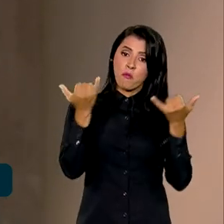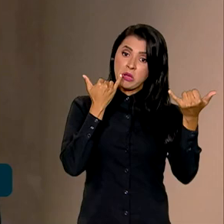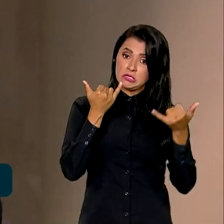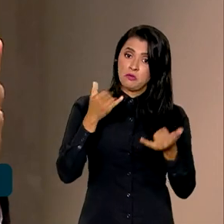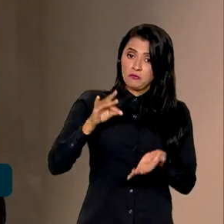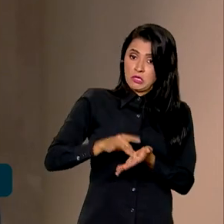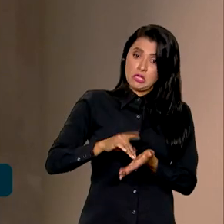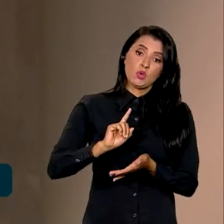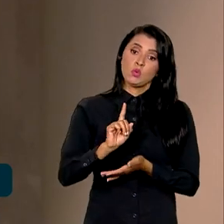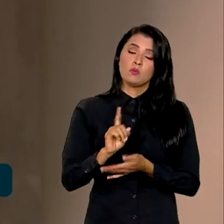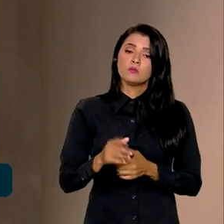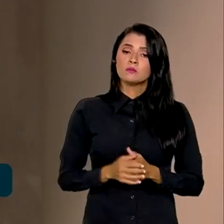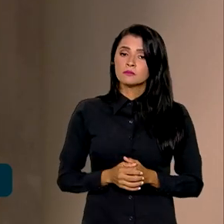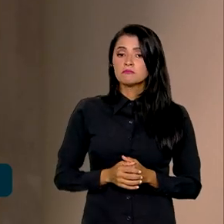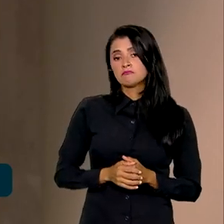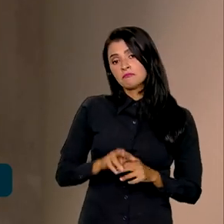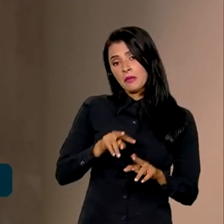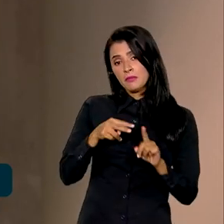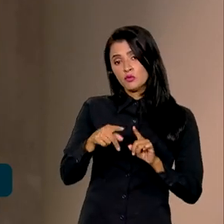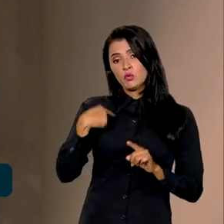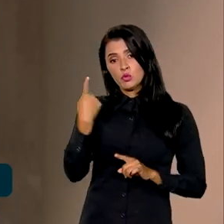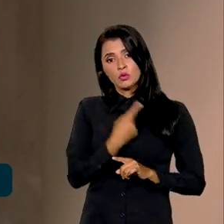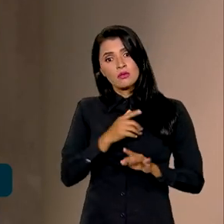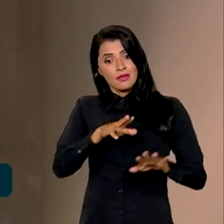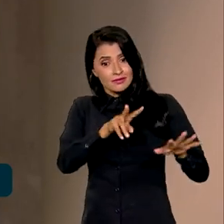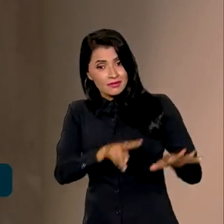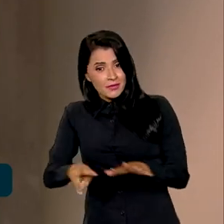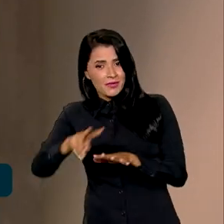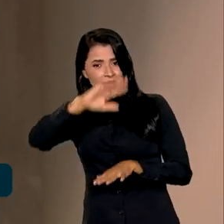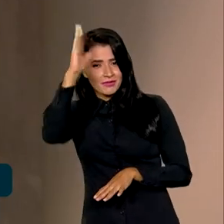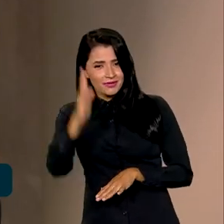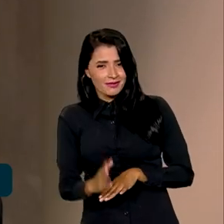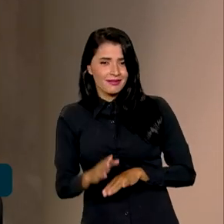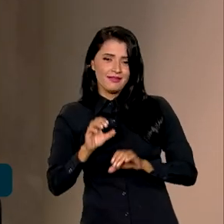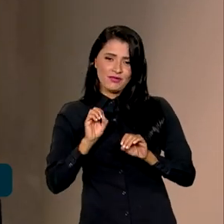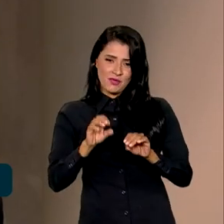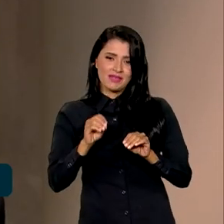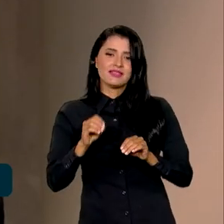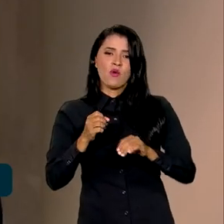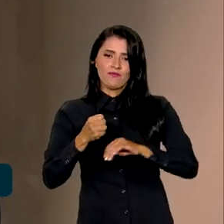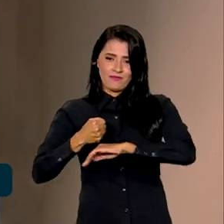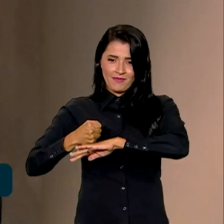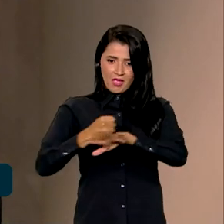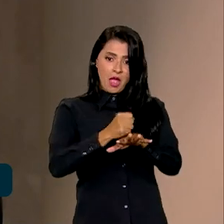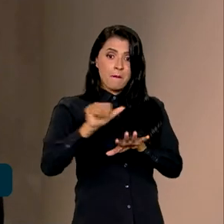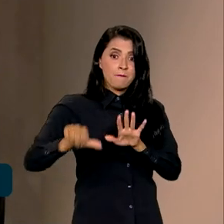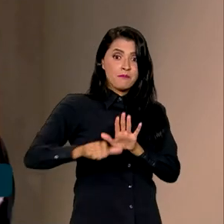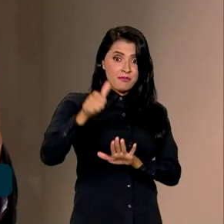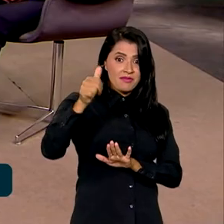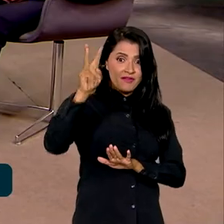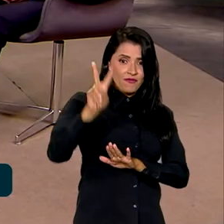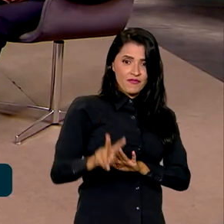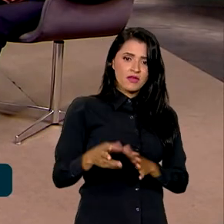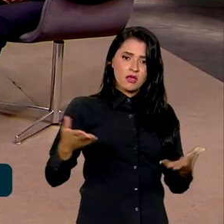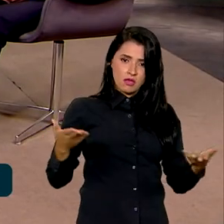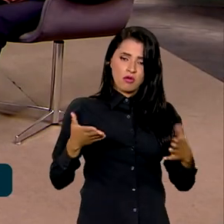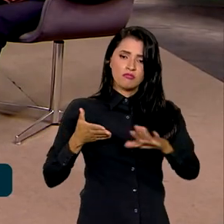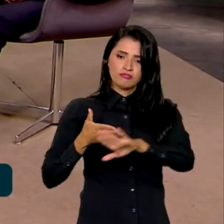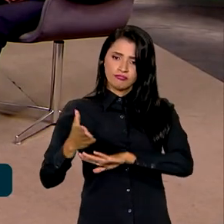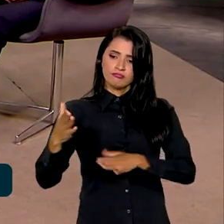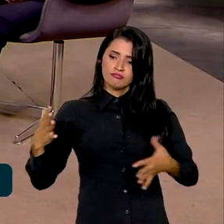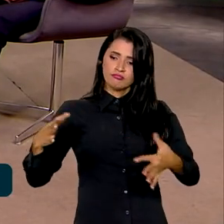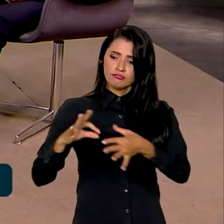recebe. Então, essa é a perspectiva. E a Semana Brasileira de Educação Mediática é, pela primeira vez, o governo federal se une com secretarias